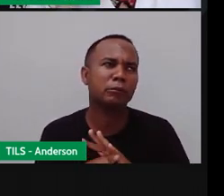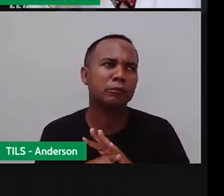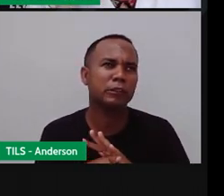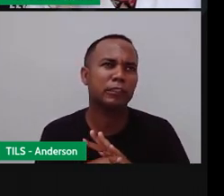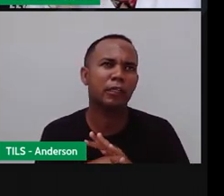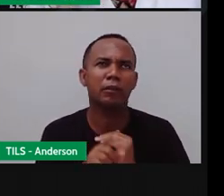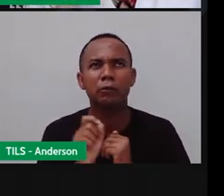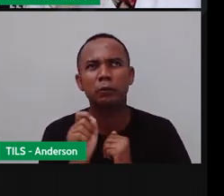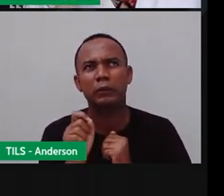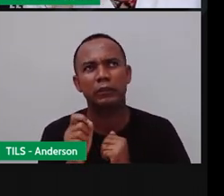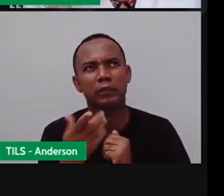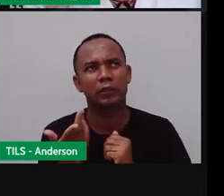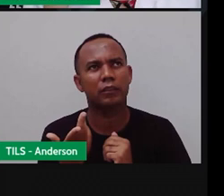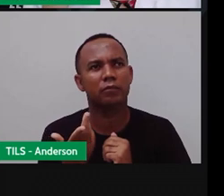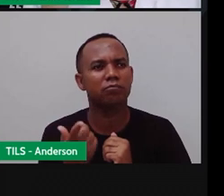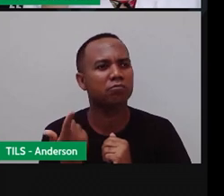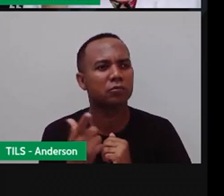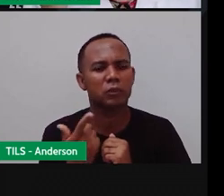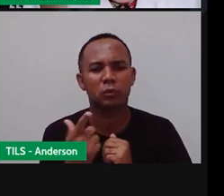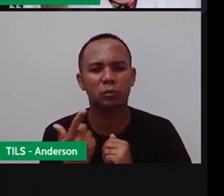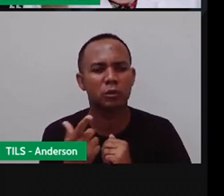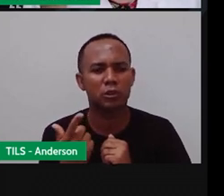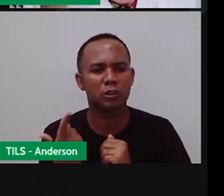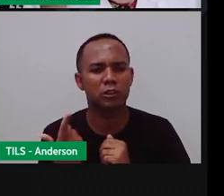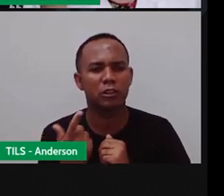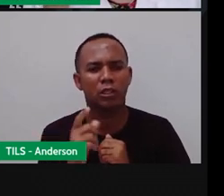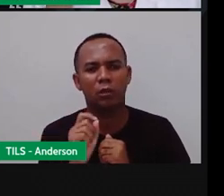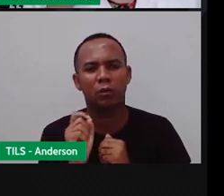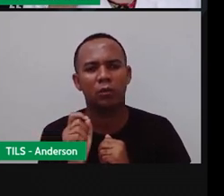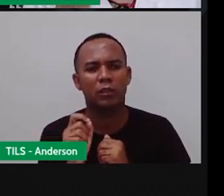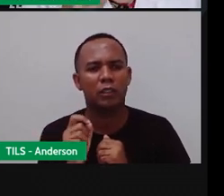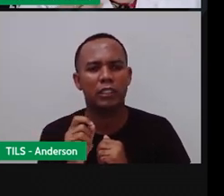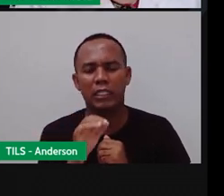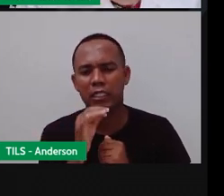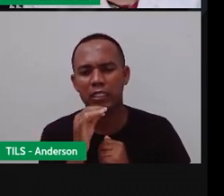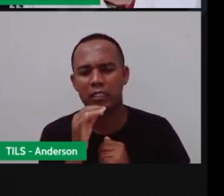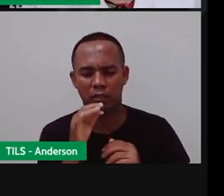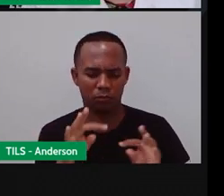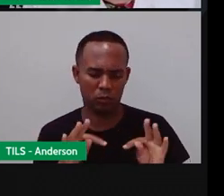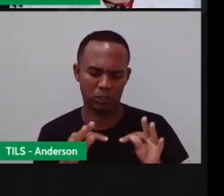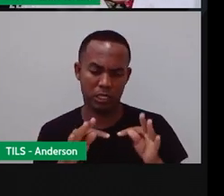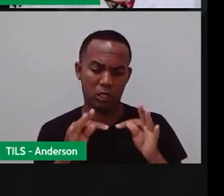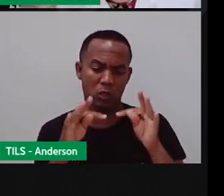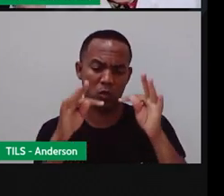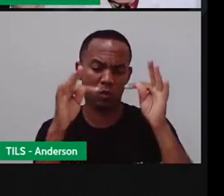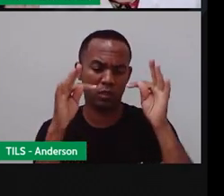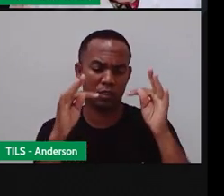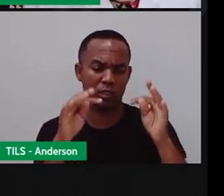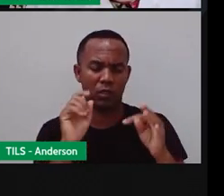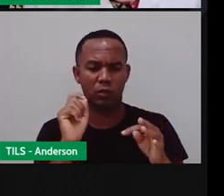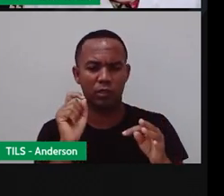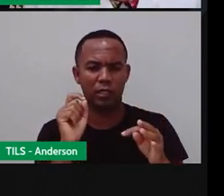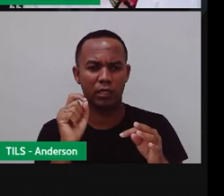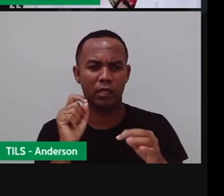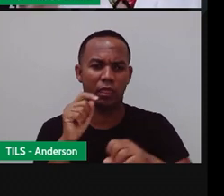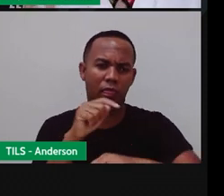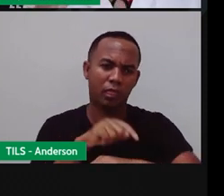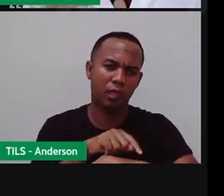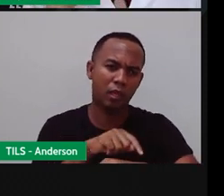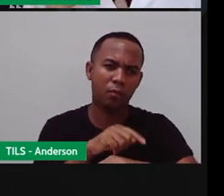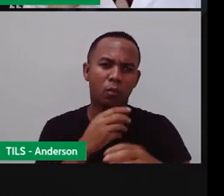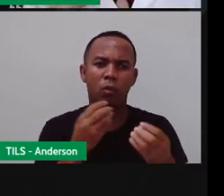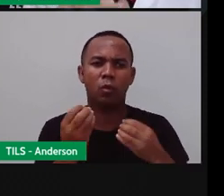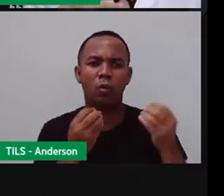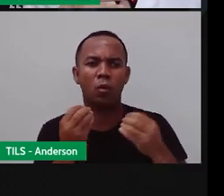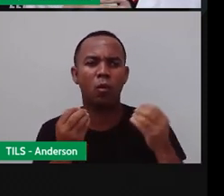existia, né, essas medidas, para essas tecnologias para se medir o tempo. Como é que